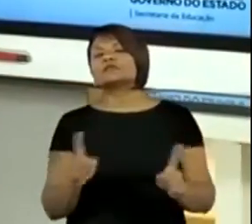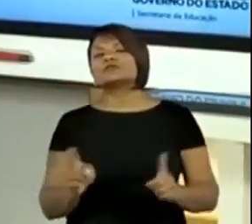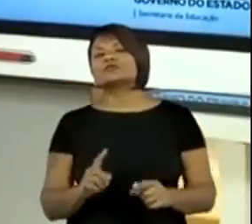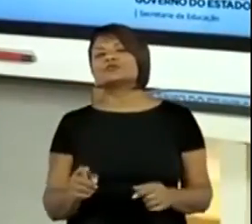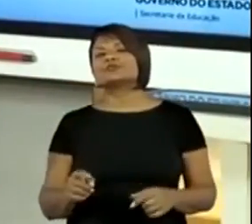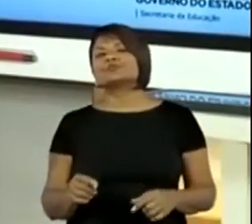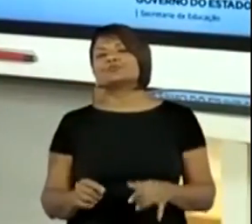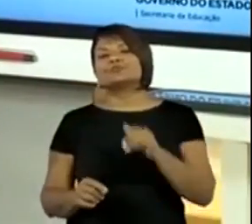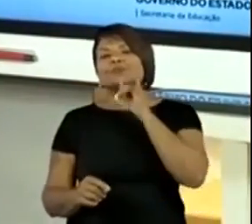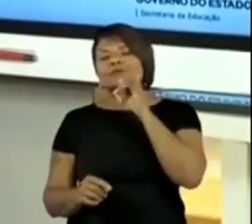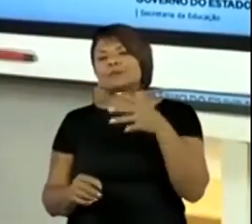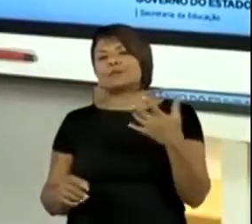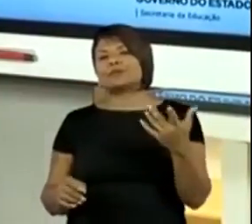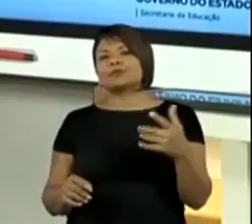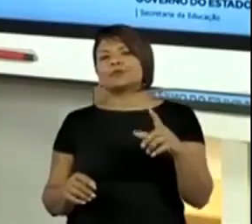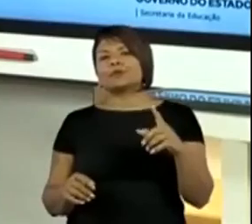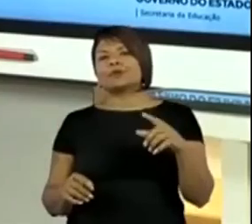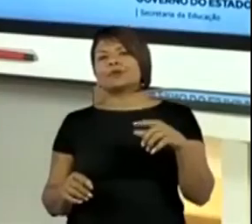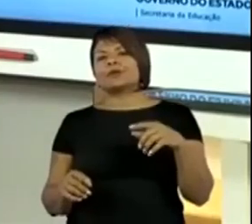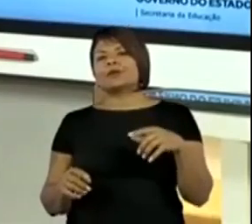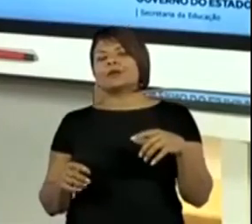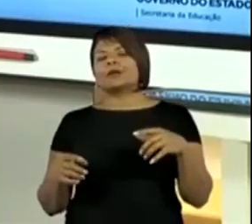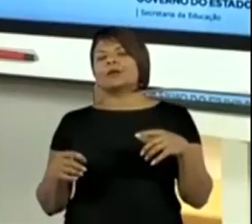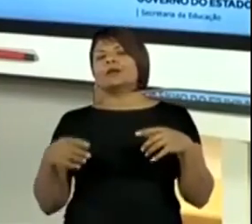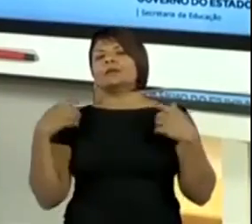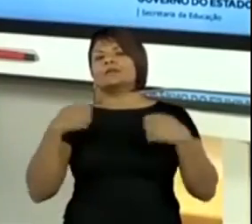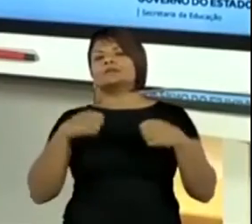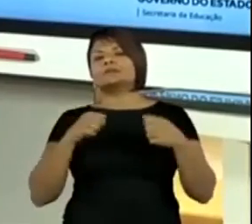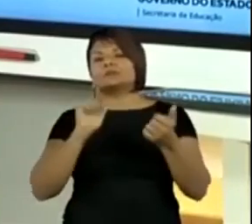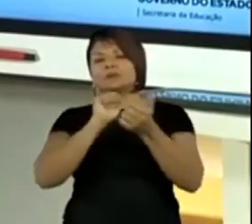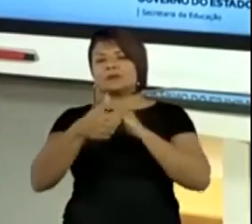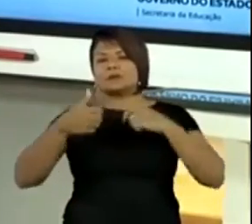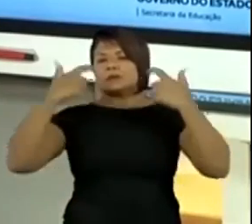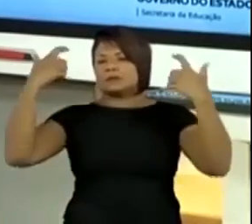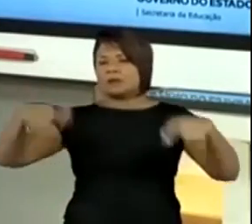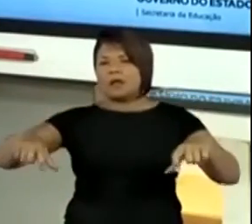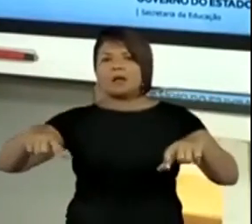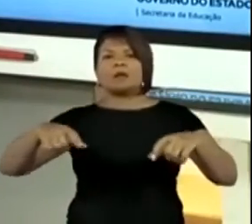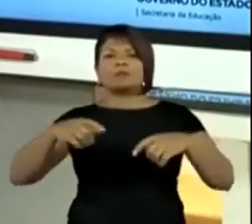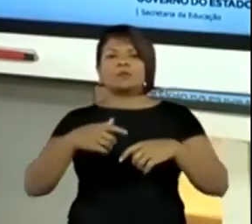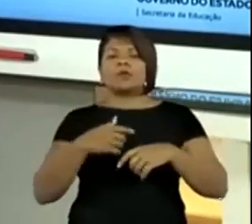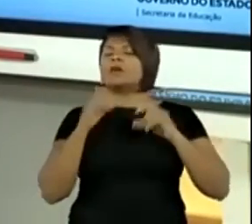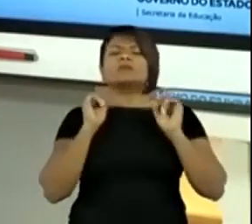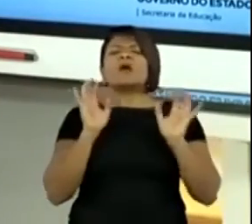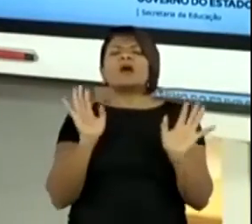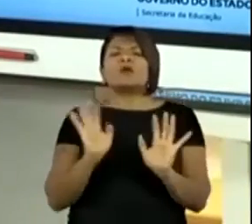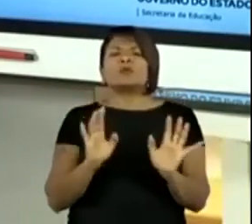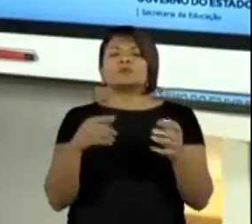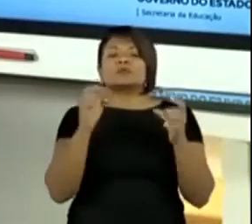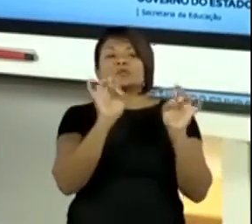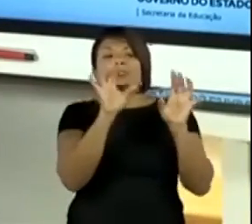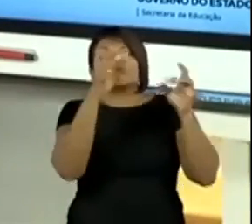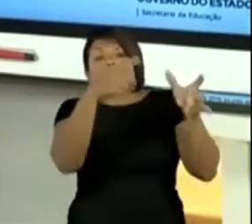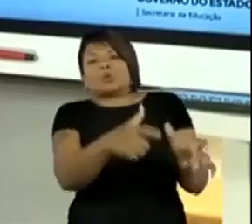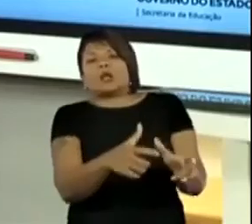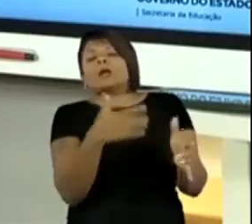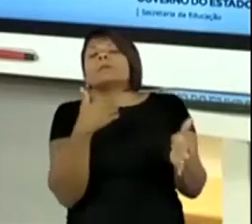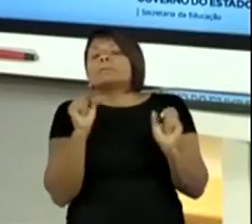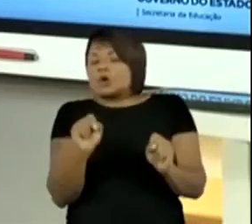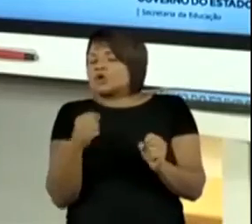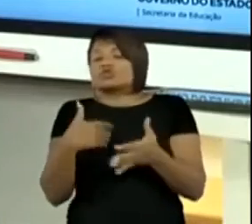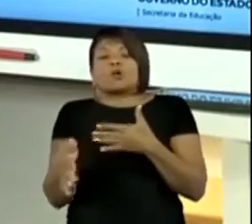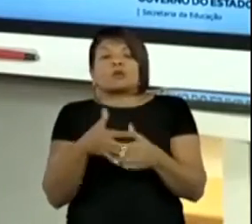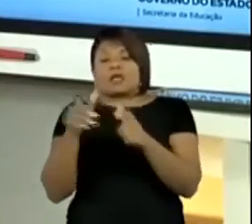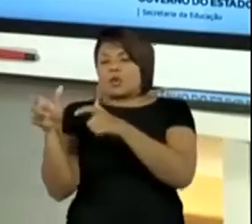Tando, como eu falei, numa próxima aula, no ginásio. Qualquer lugar, sentada no sofá, deitada no chão, né? Eu